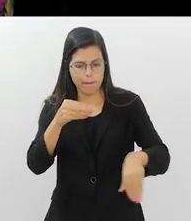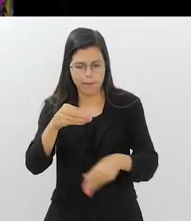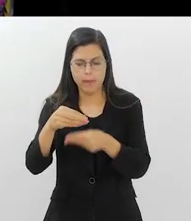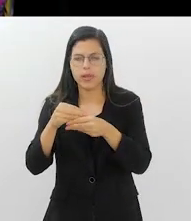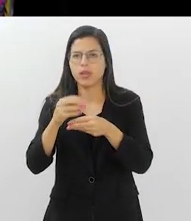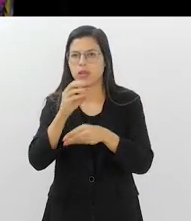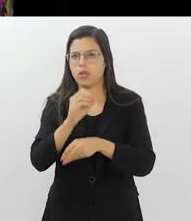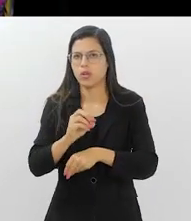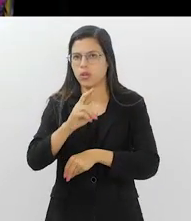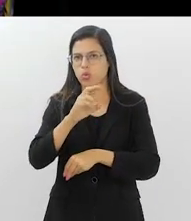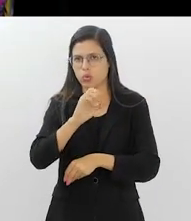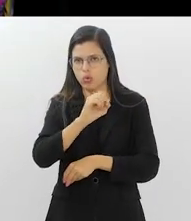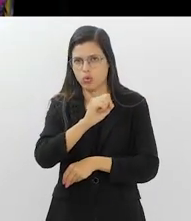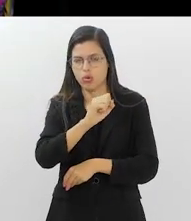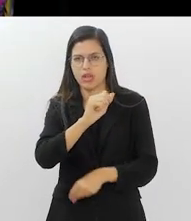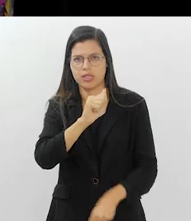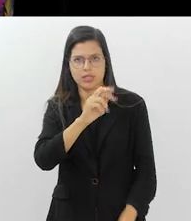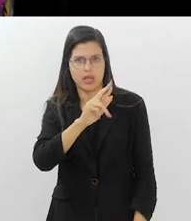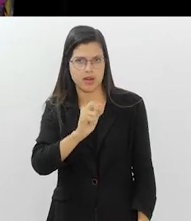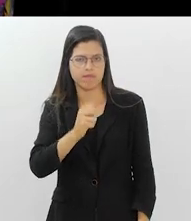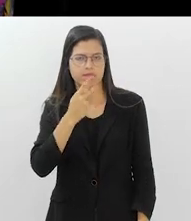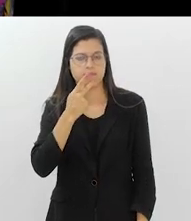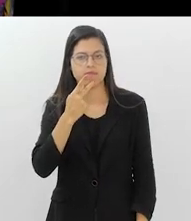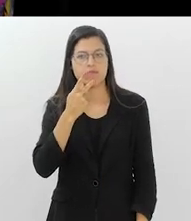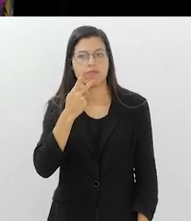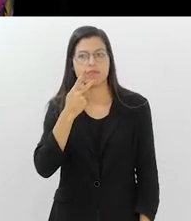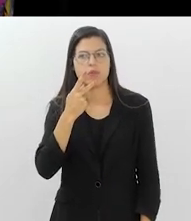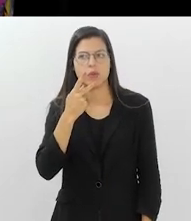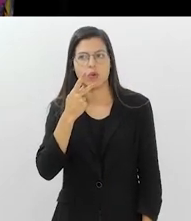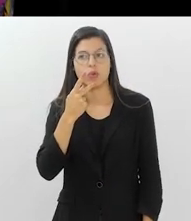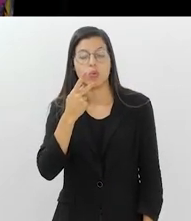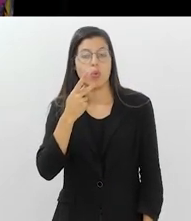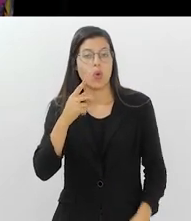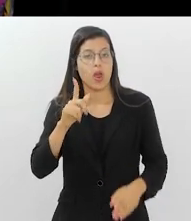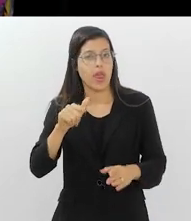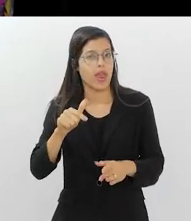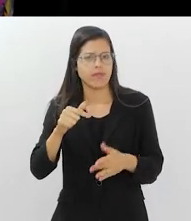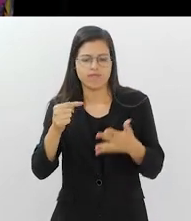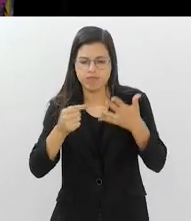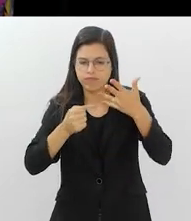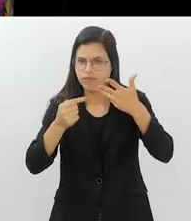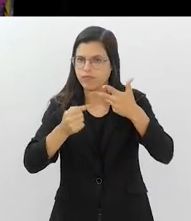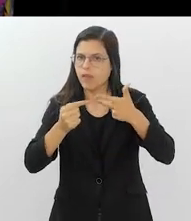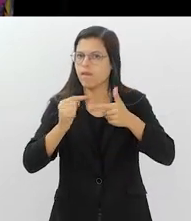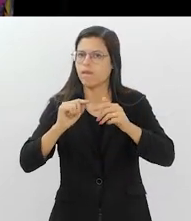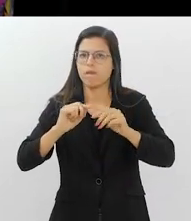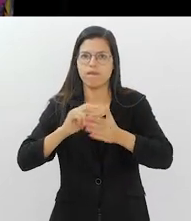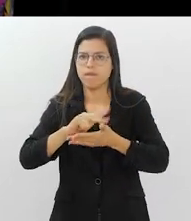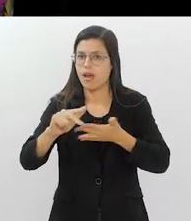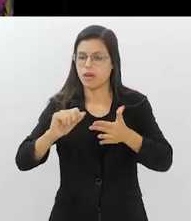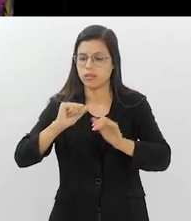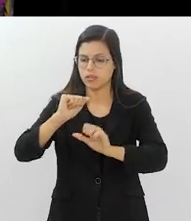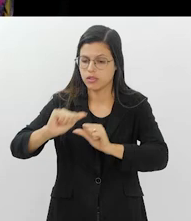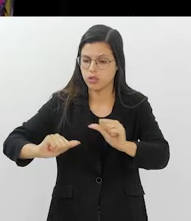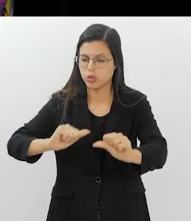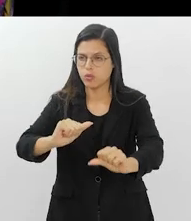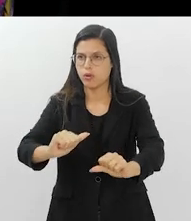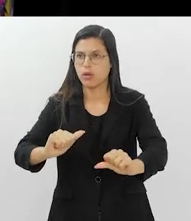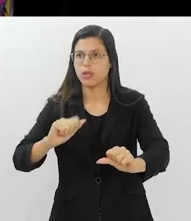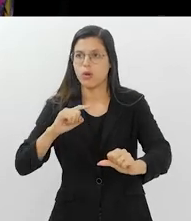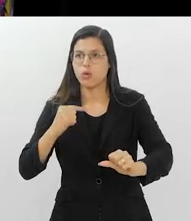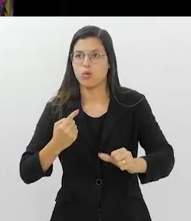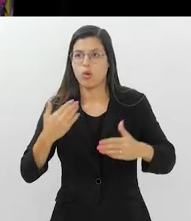falou e que a gente estava falando também, é um conjunto de transformações que o nosso sistema,